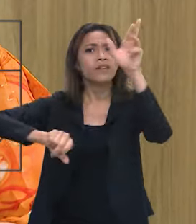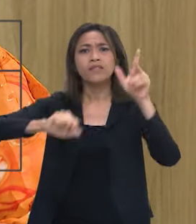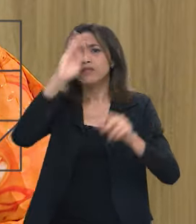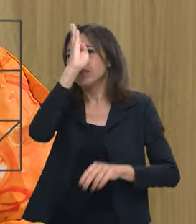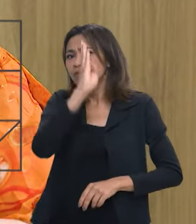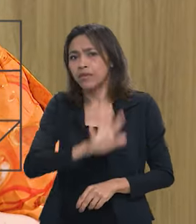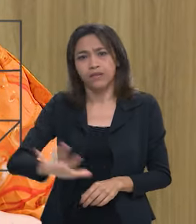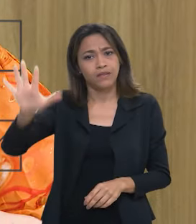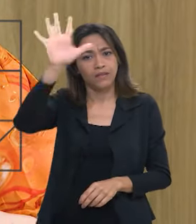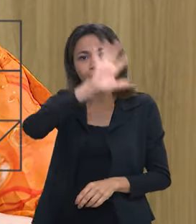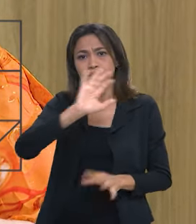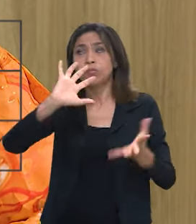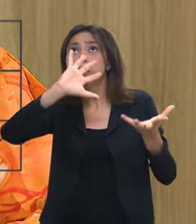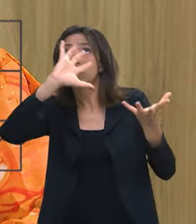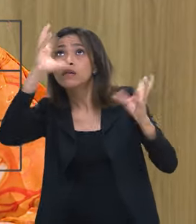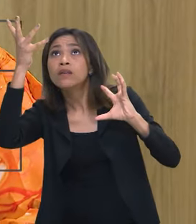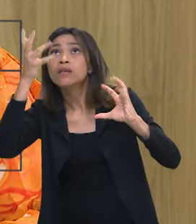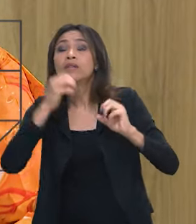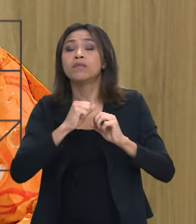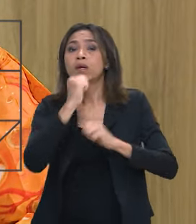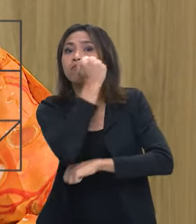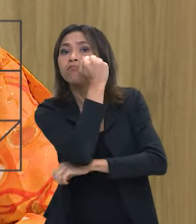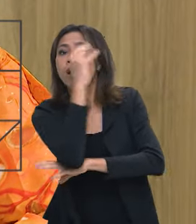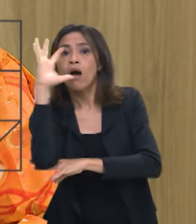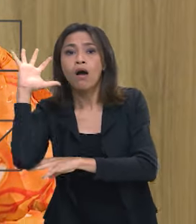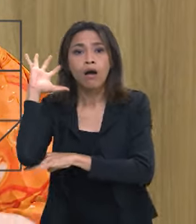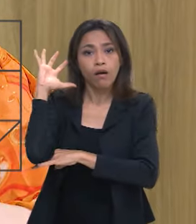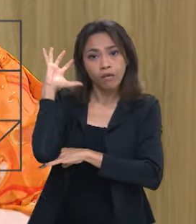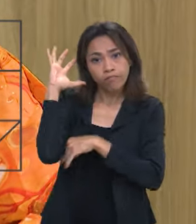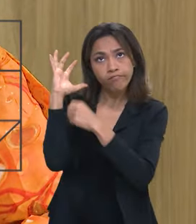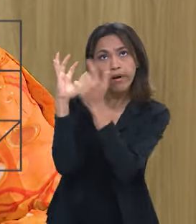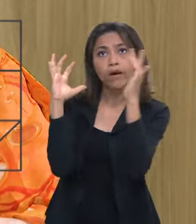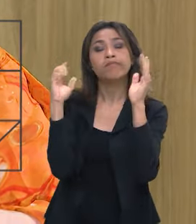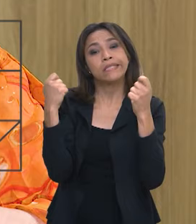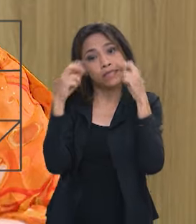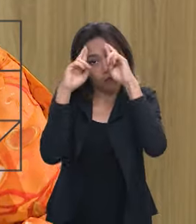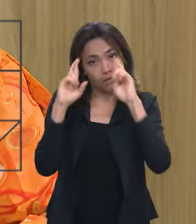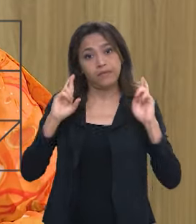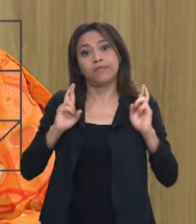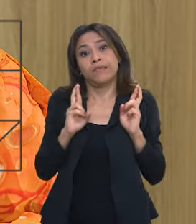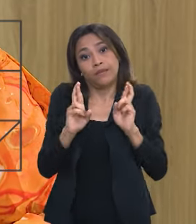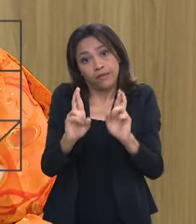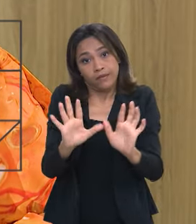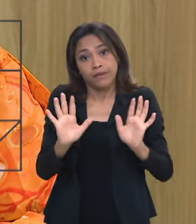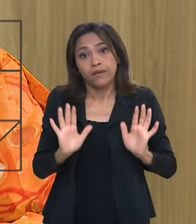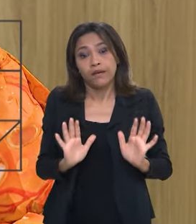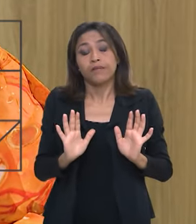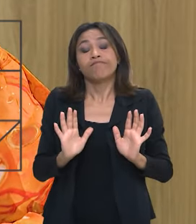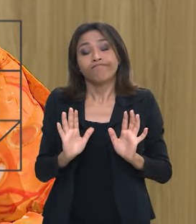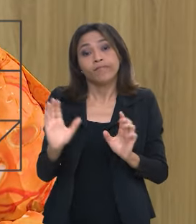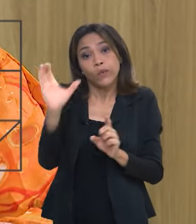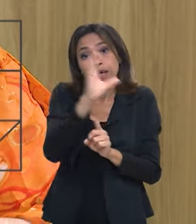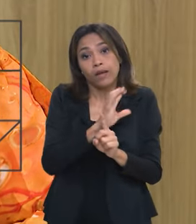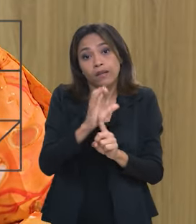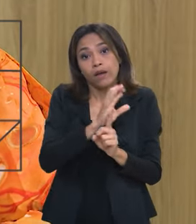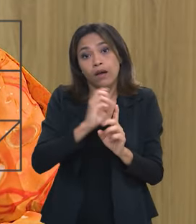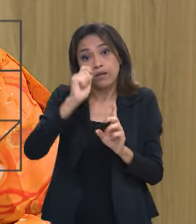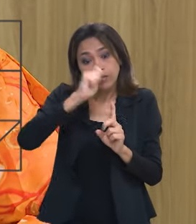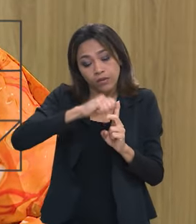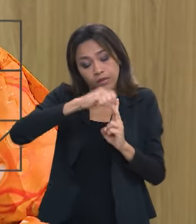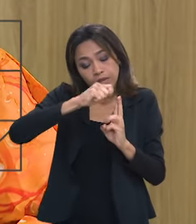às questões climáticas ambientais precisa respeitar o calendário